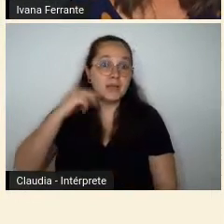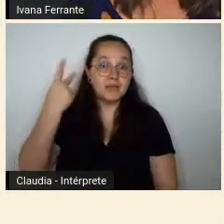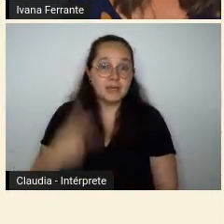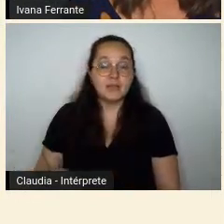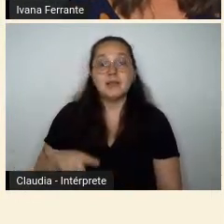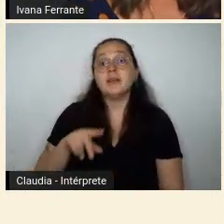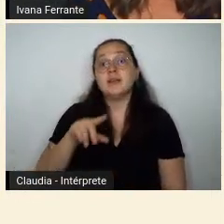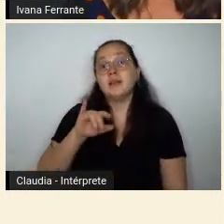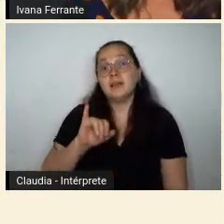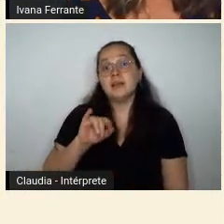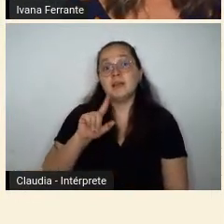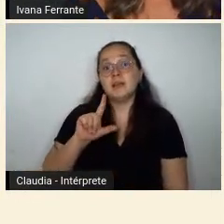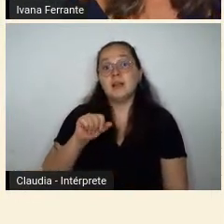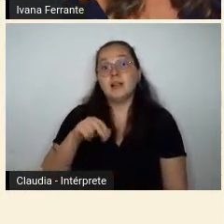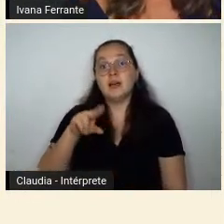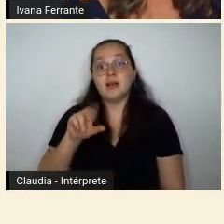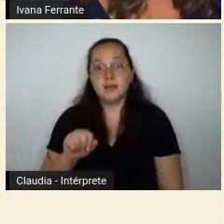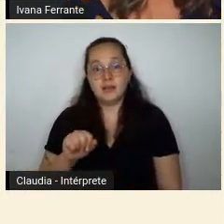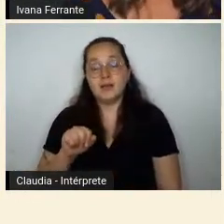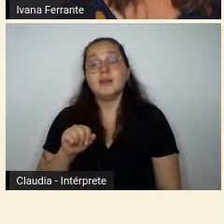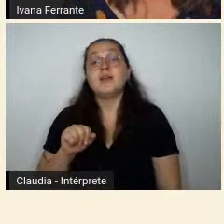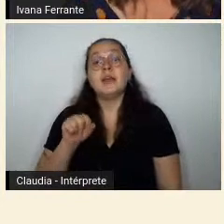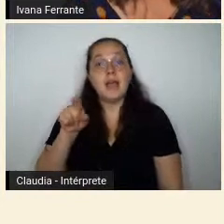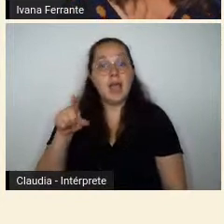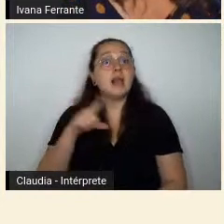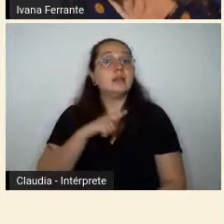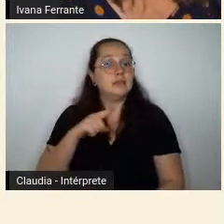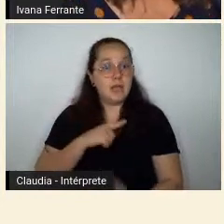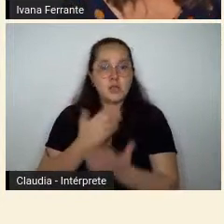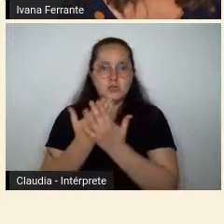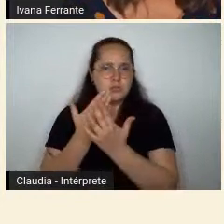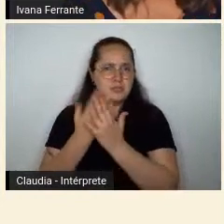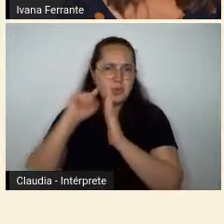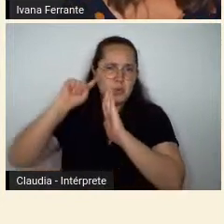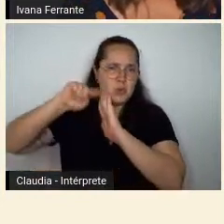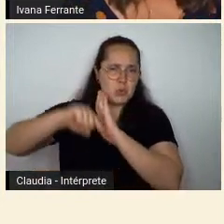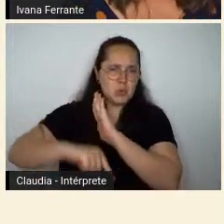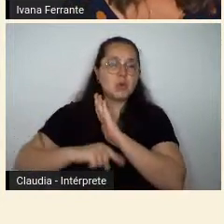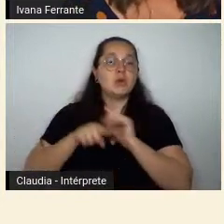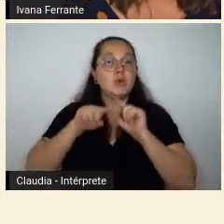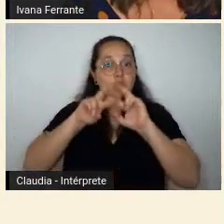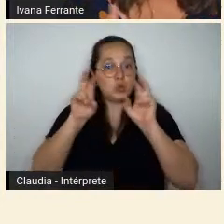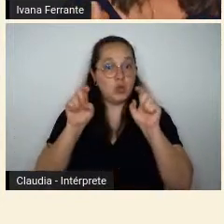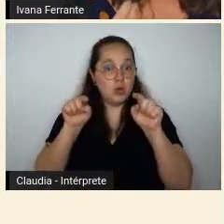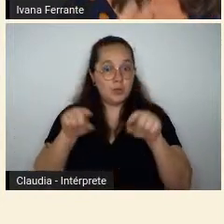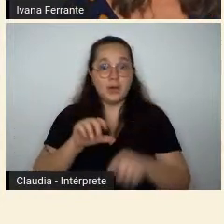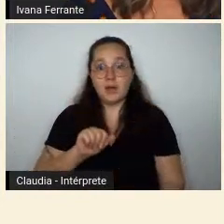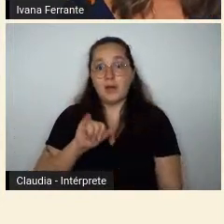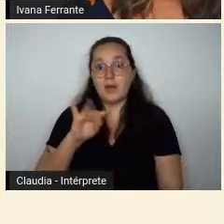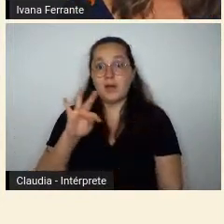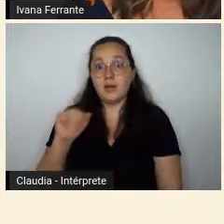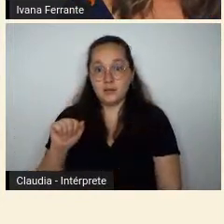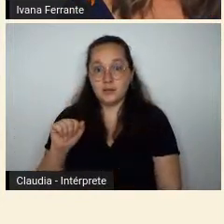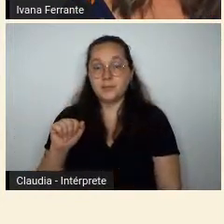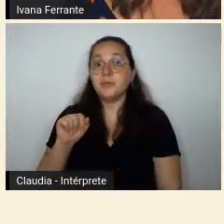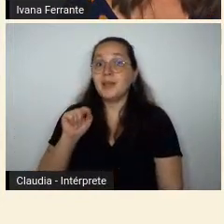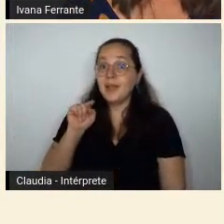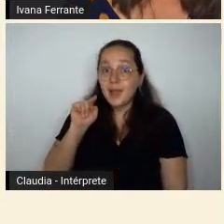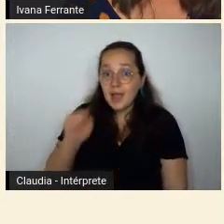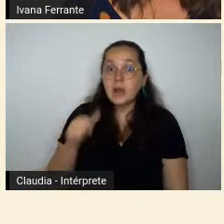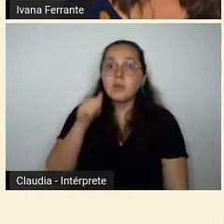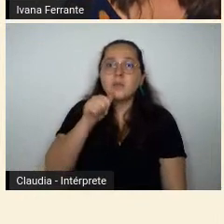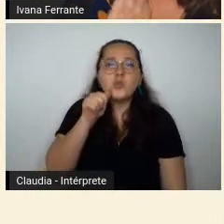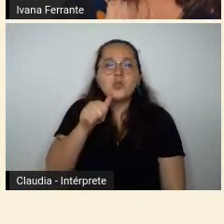talvez o trabalho mais completo sobre a Aita. Então, ela é tida como grande colorista.